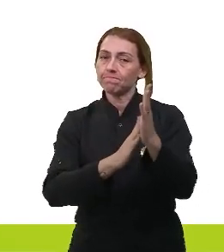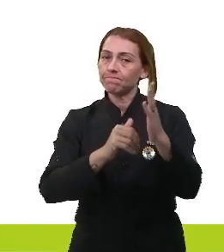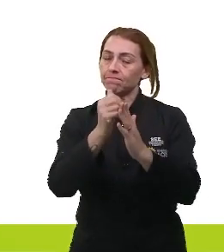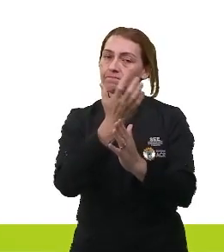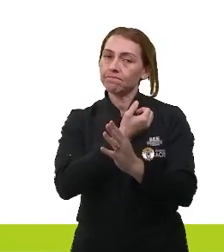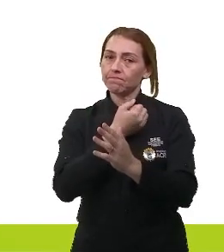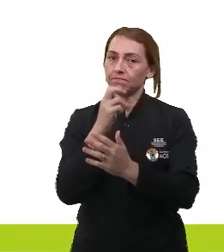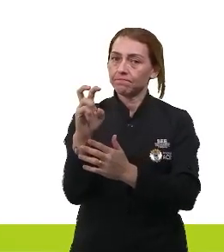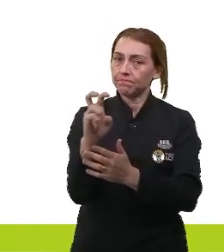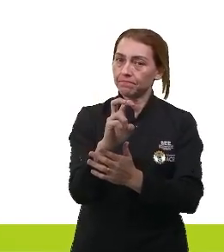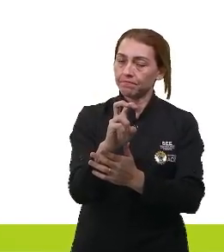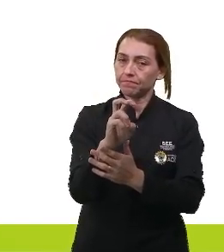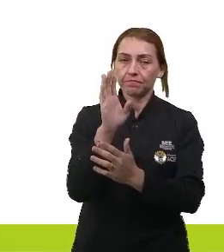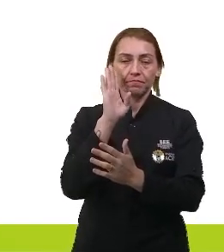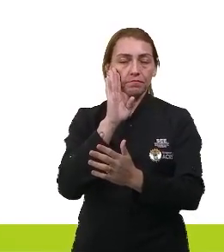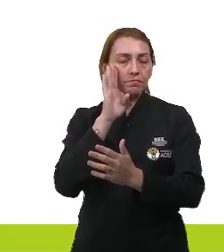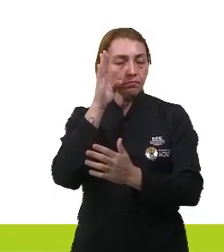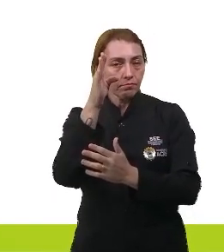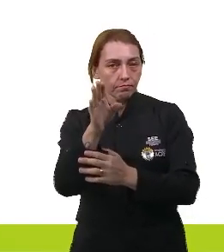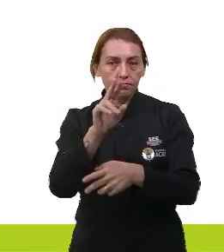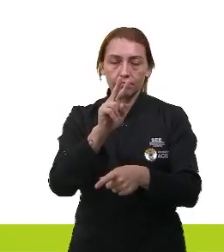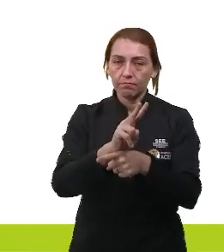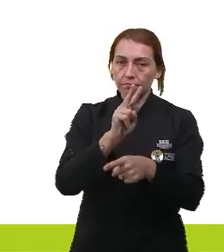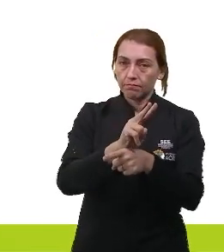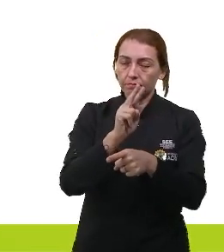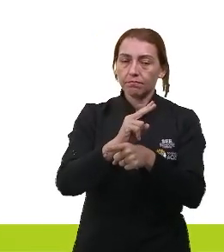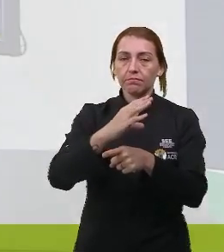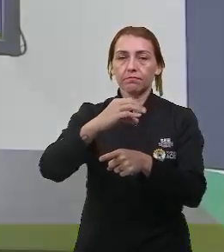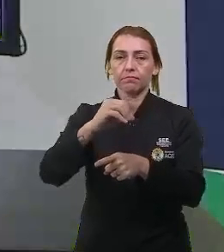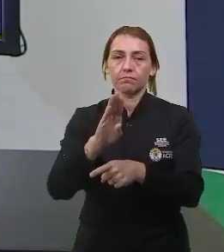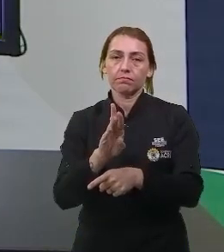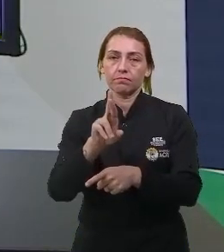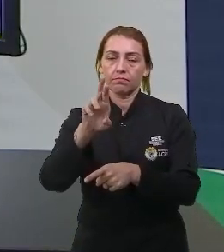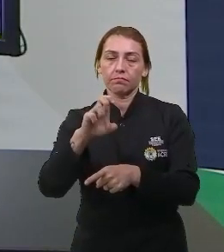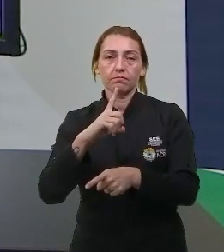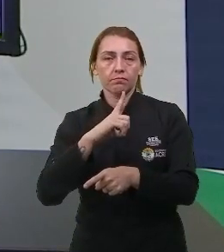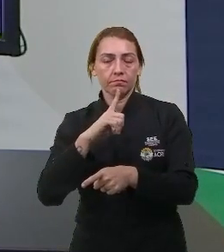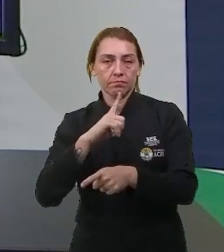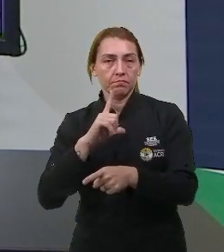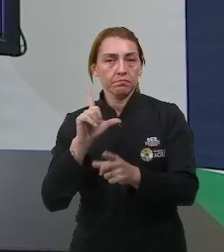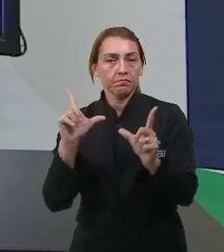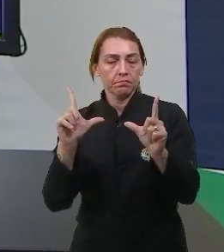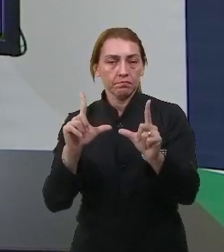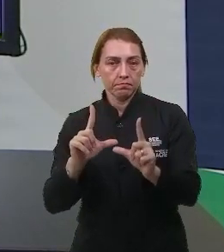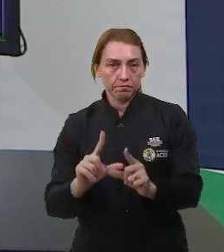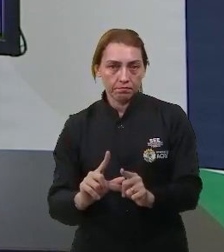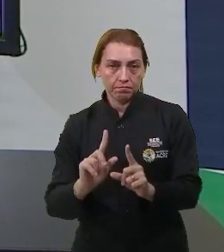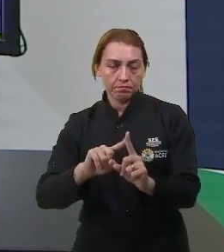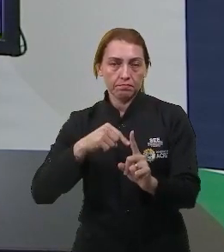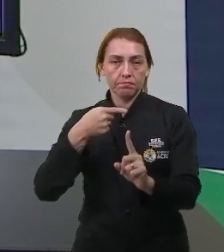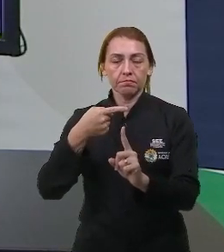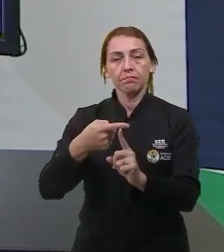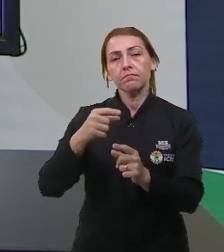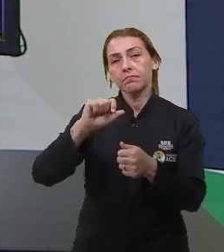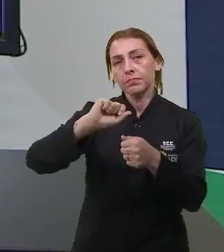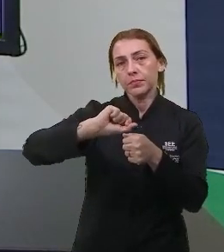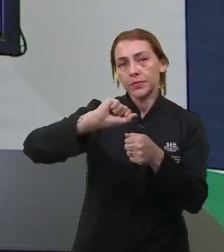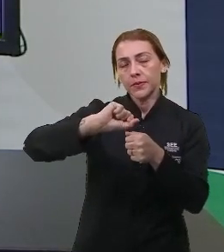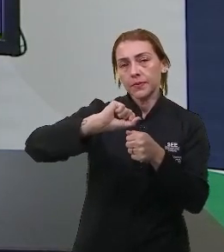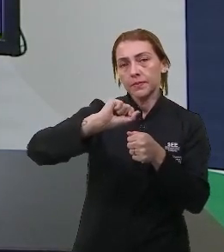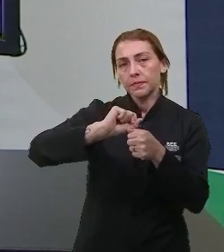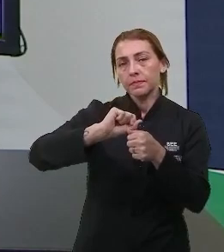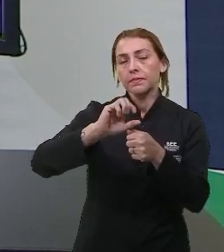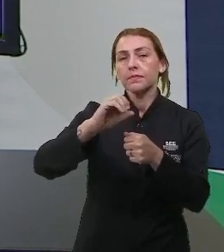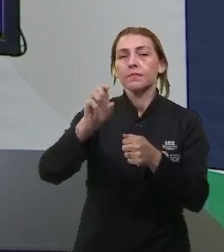número 5 é a principal protetora do cobre por apresentar o menor potencial fazendo com que ela